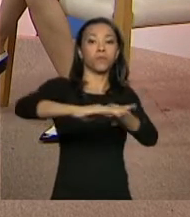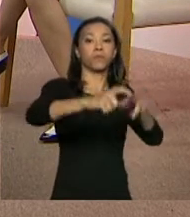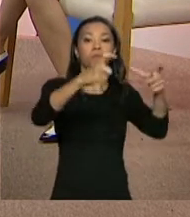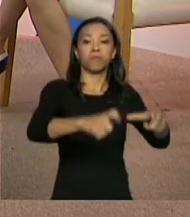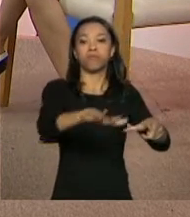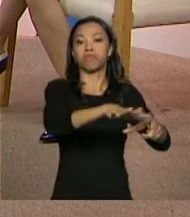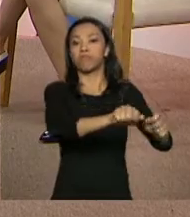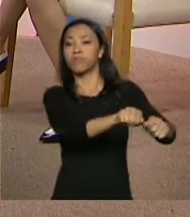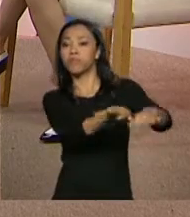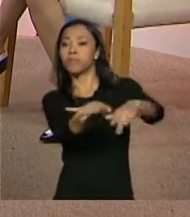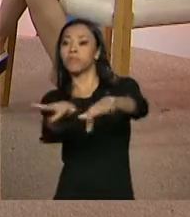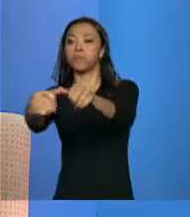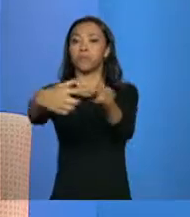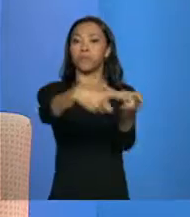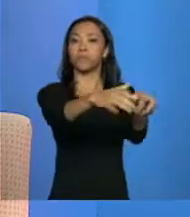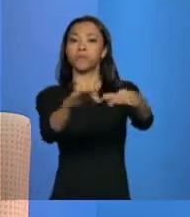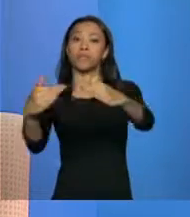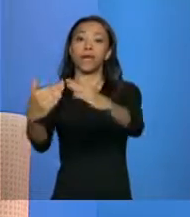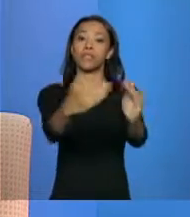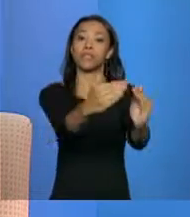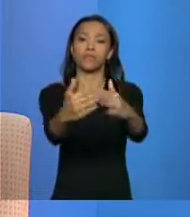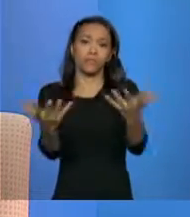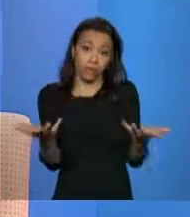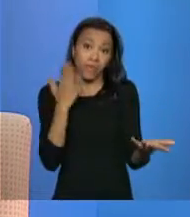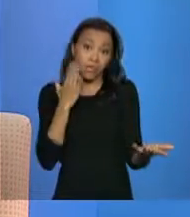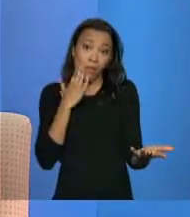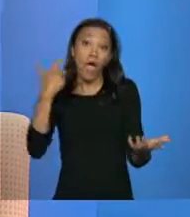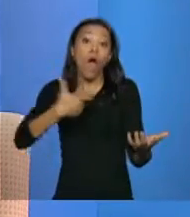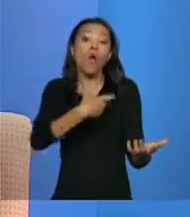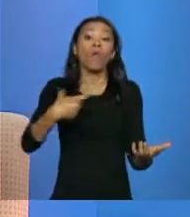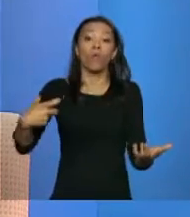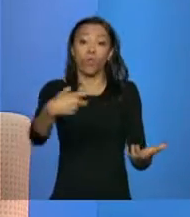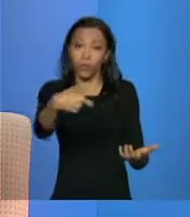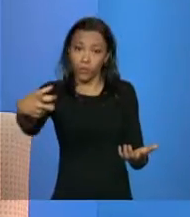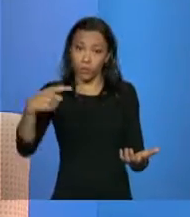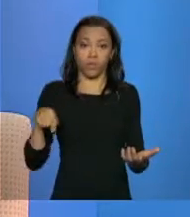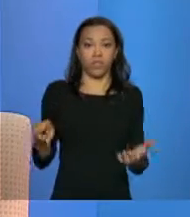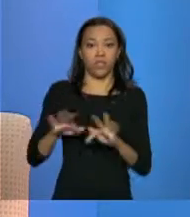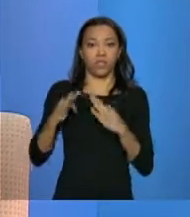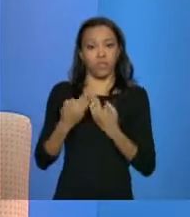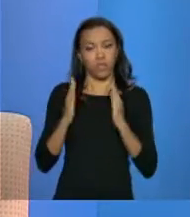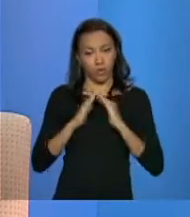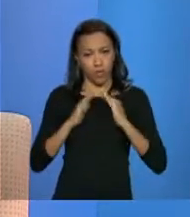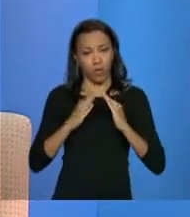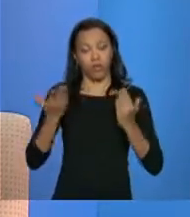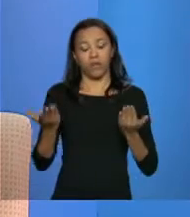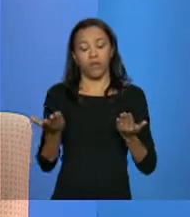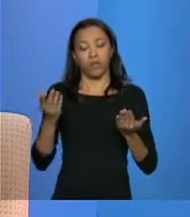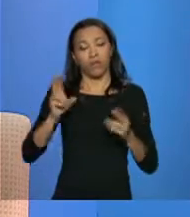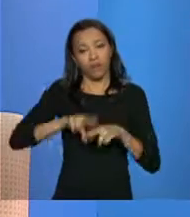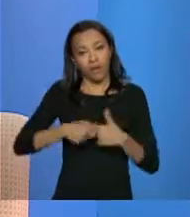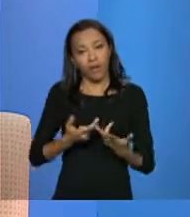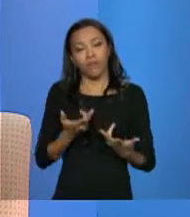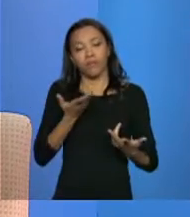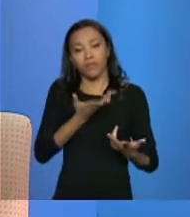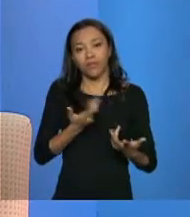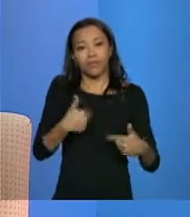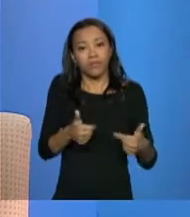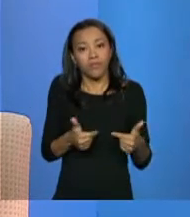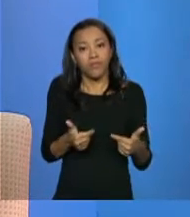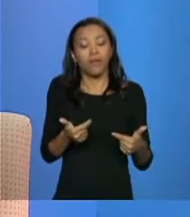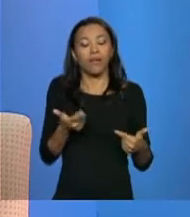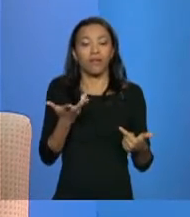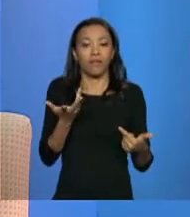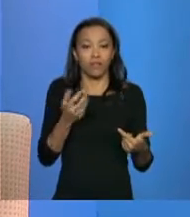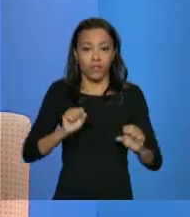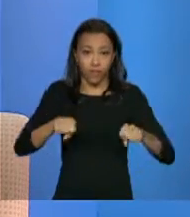IBGE. Aprimorando essa identificação das famílias no território, justamente por conta da demanda da assistência social, do serviço de convivência,